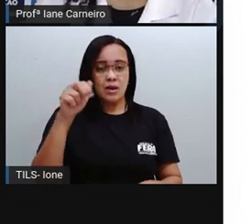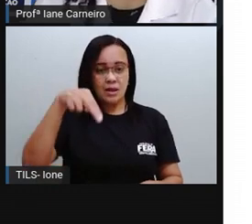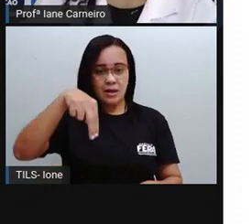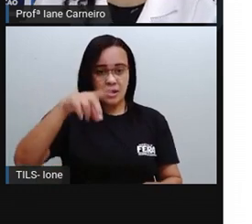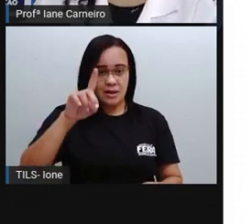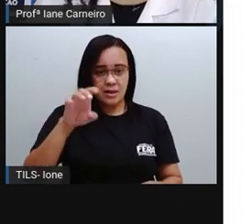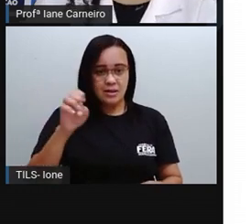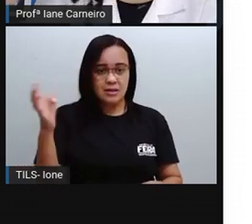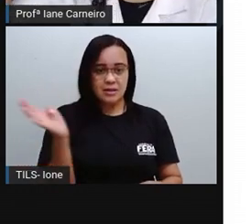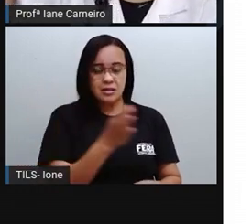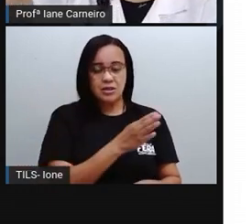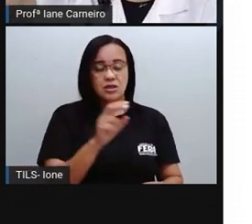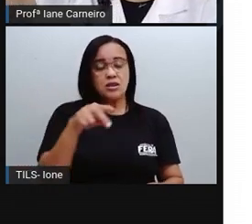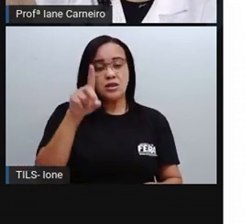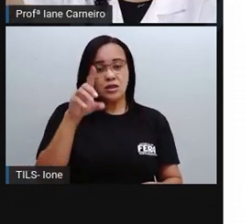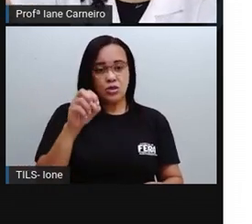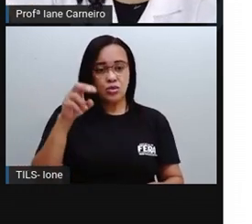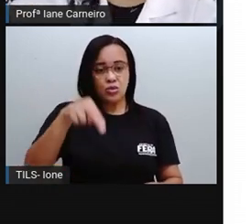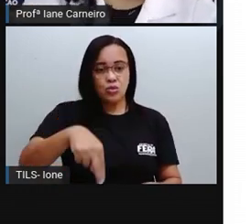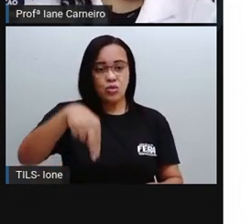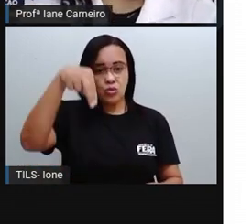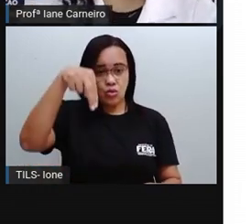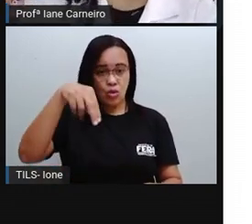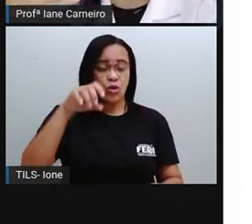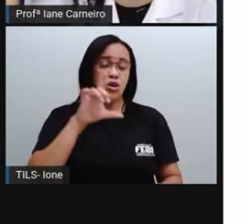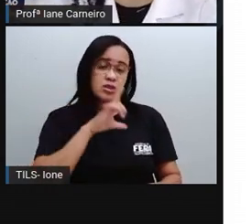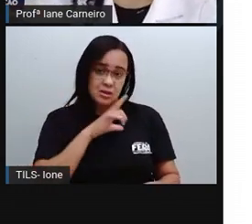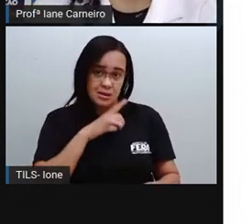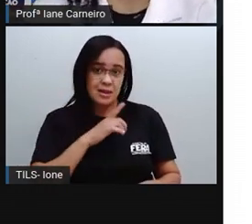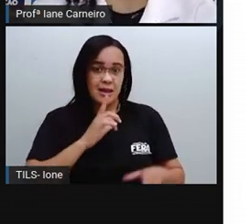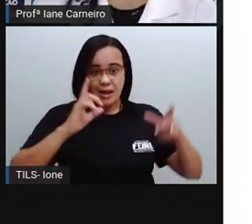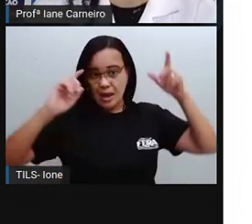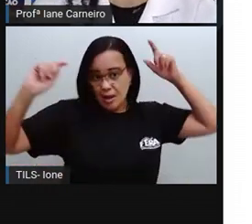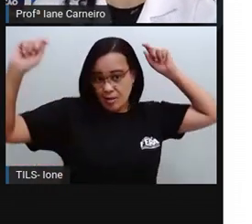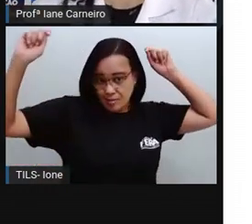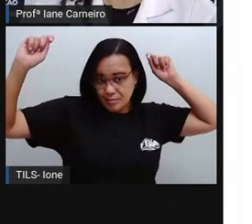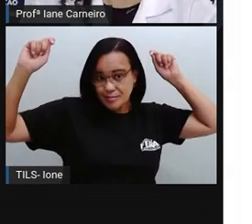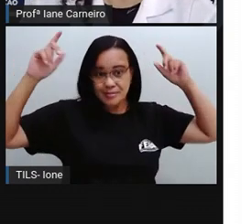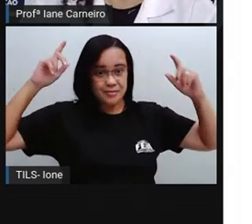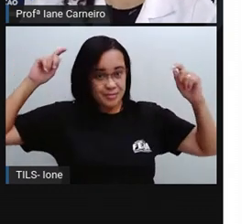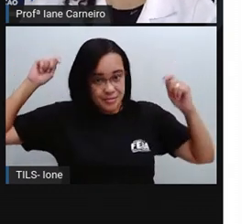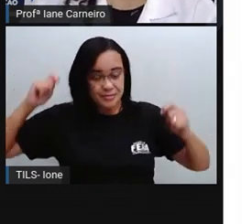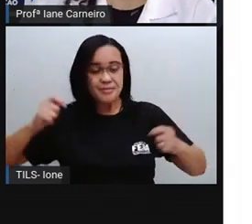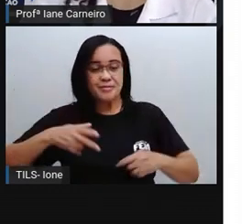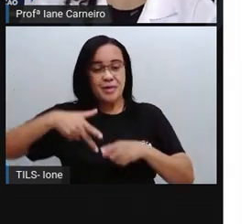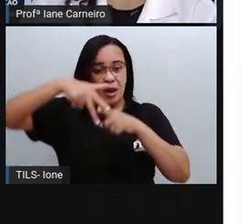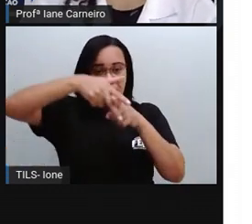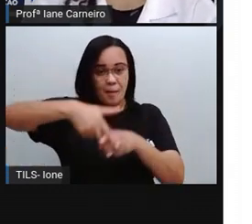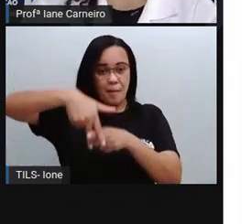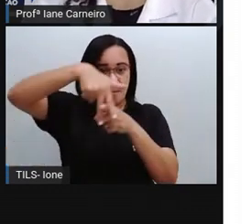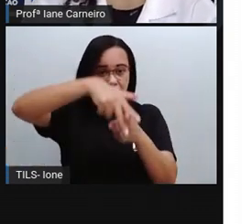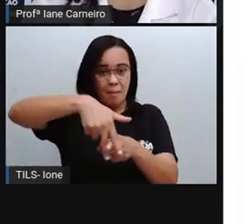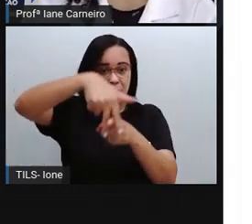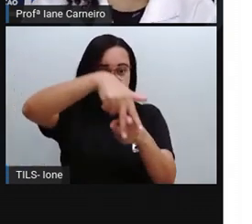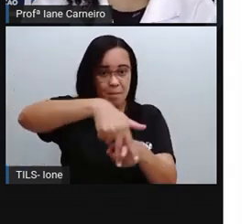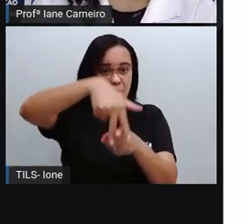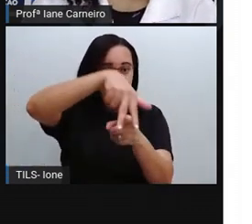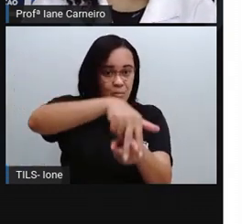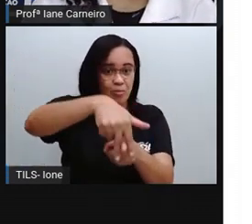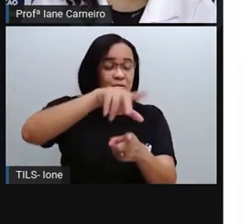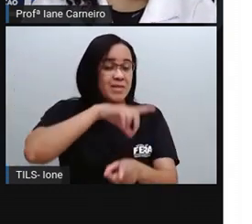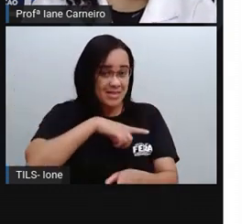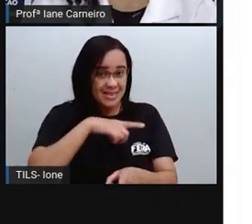chapéu, né? O chapéu do vaqueiro, né? Do sertanejo. Aqui também, a gente vê muitos